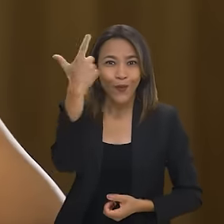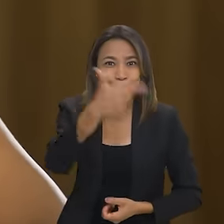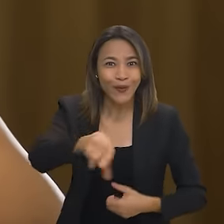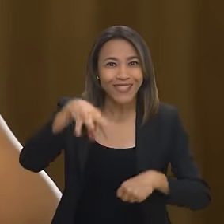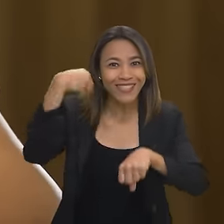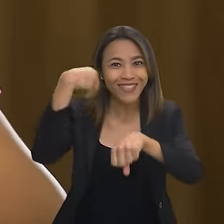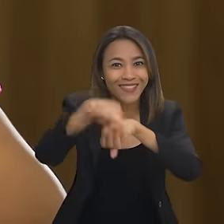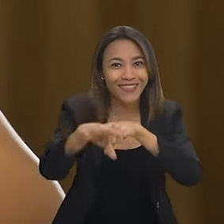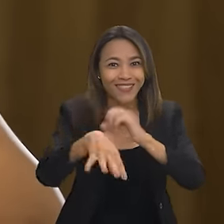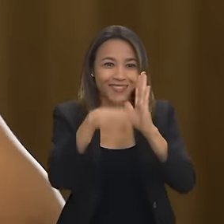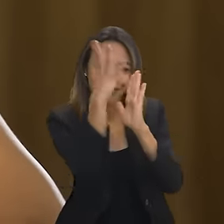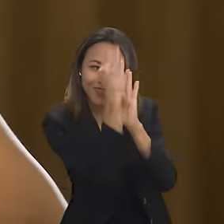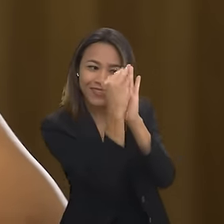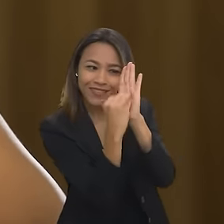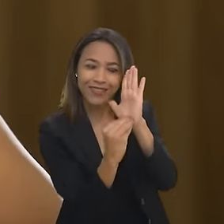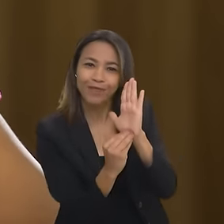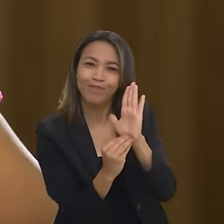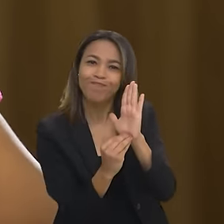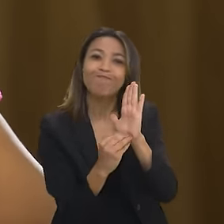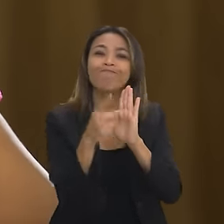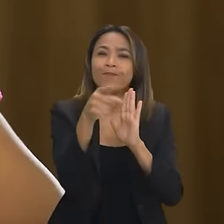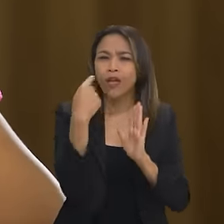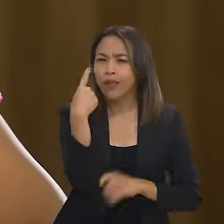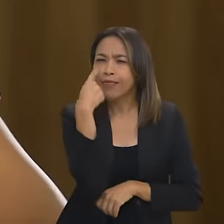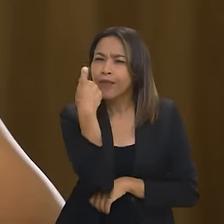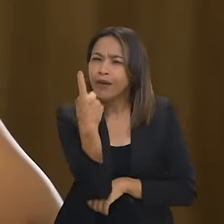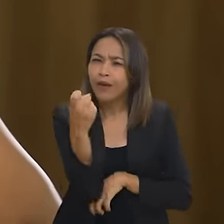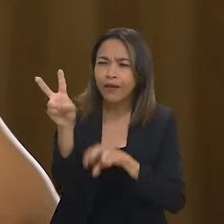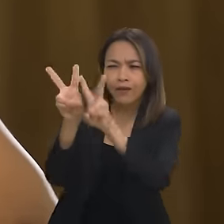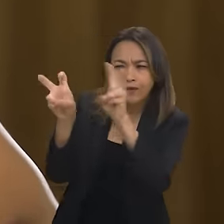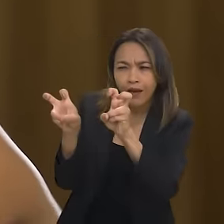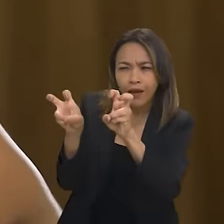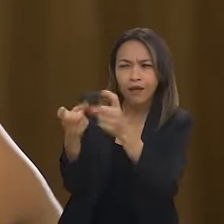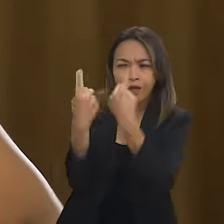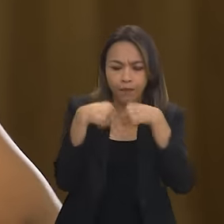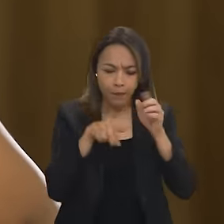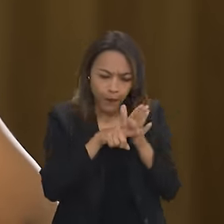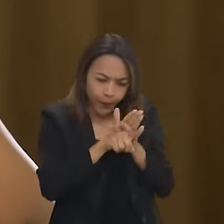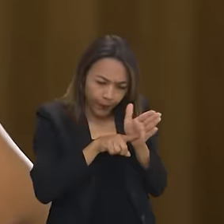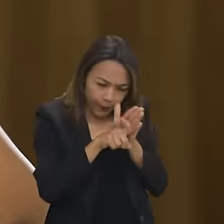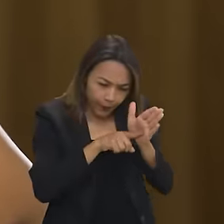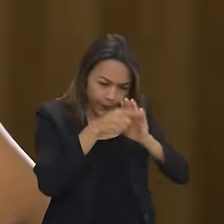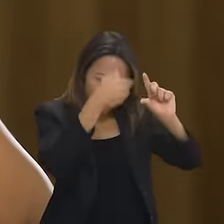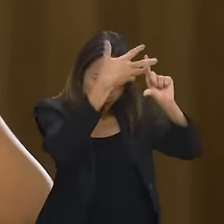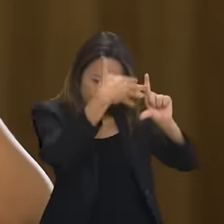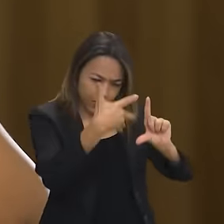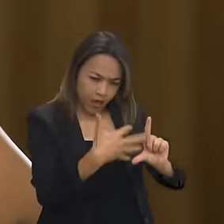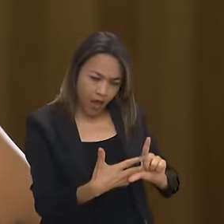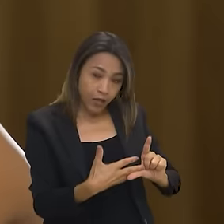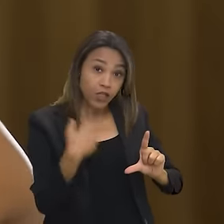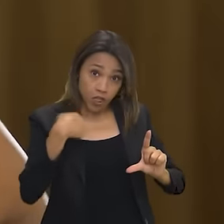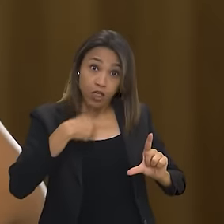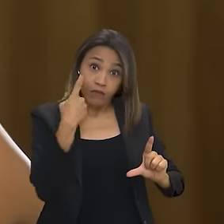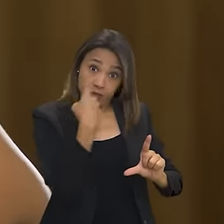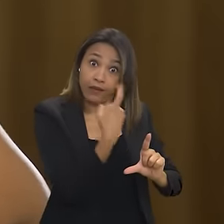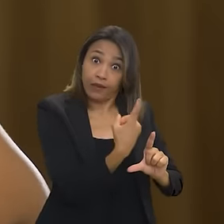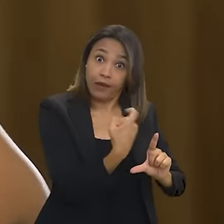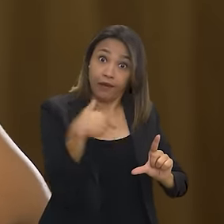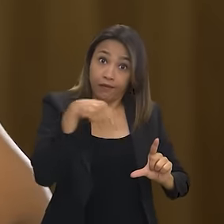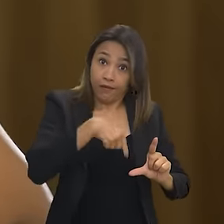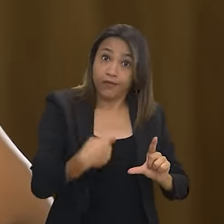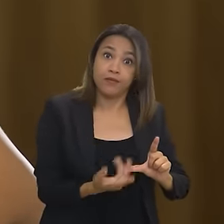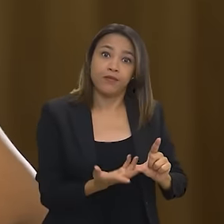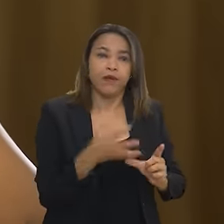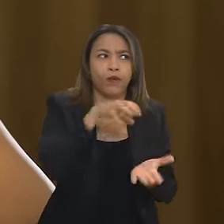Dica de discursivas. A sua área de interesse, olha no site desse órgão que você tem